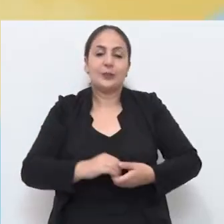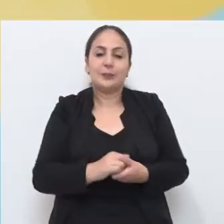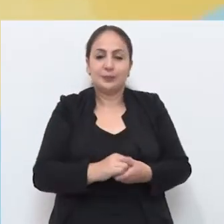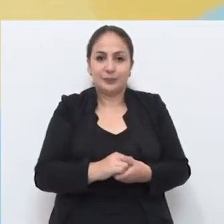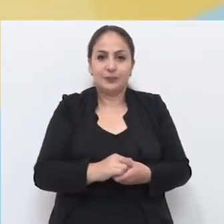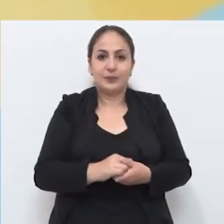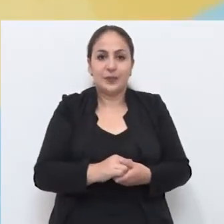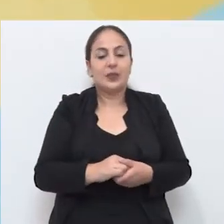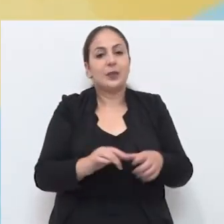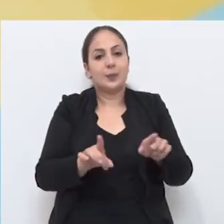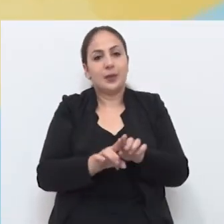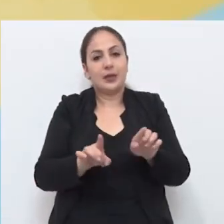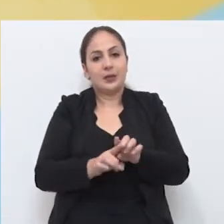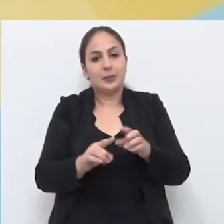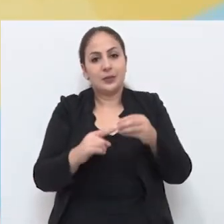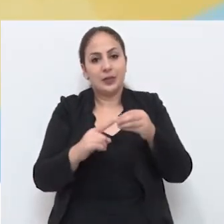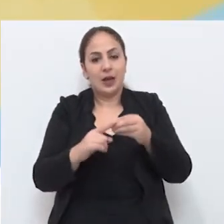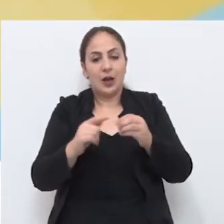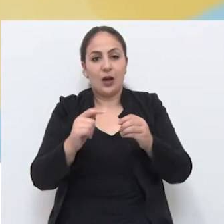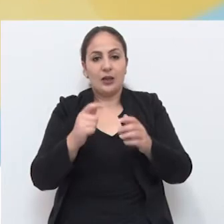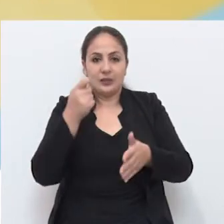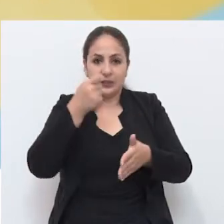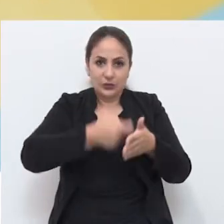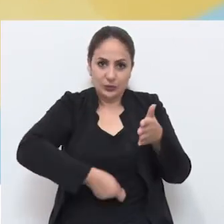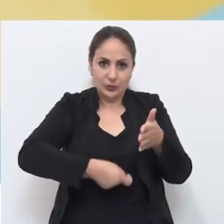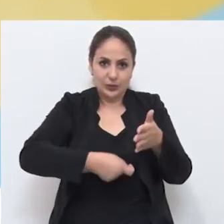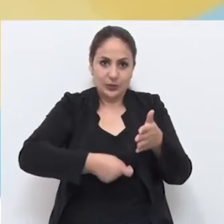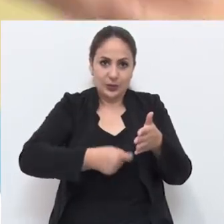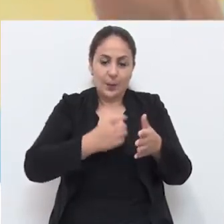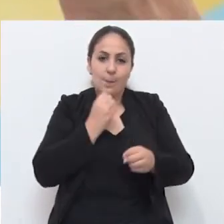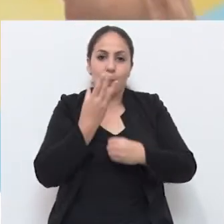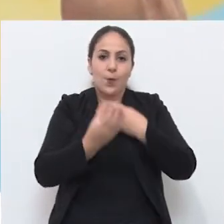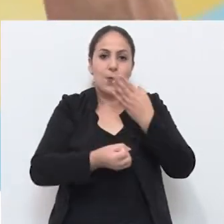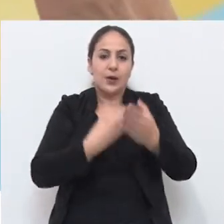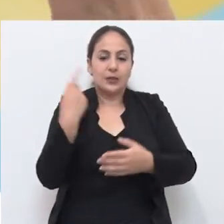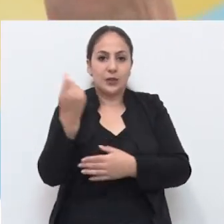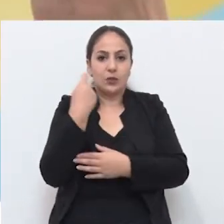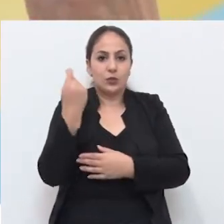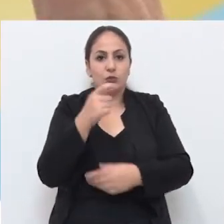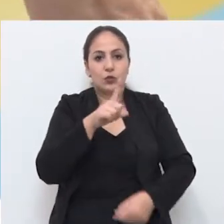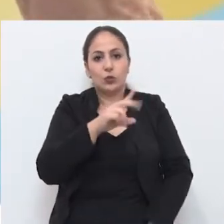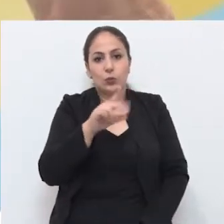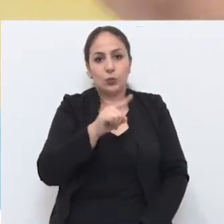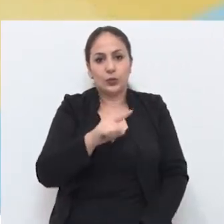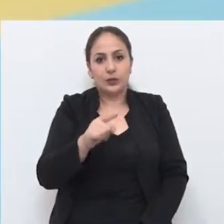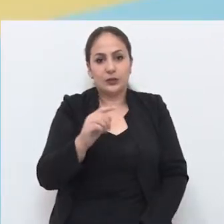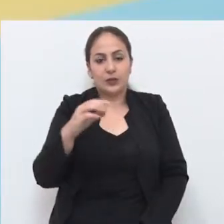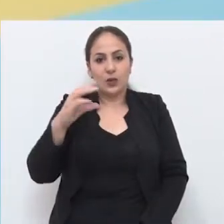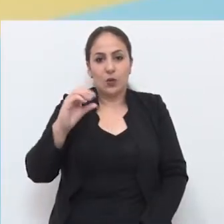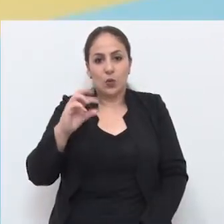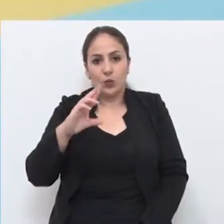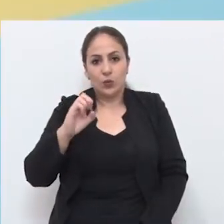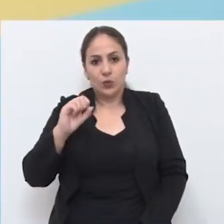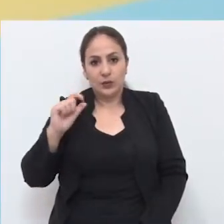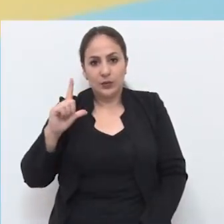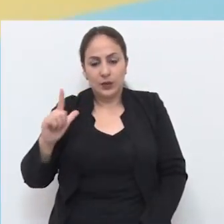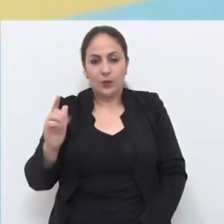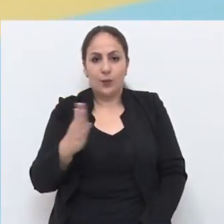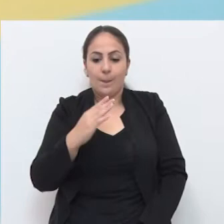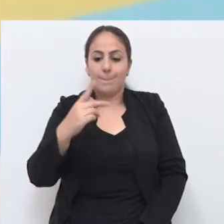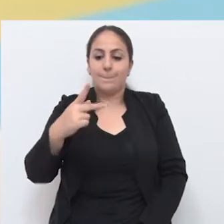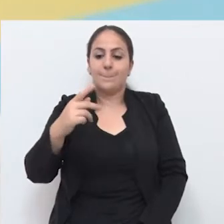E o patrono da feira é o escritor, poeta e publicitário gaúcho, Luiz Coronel. O livro é sua